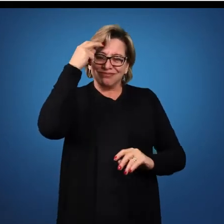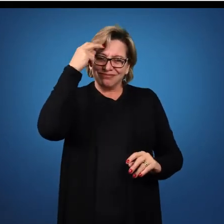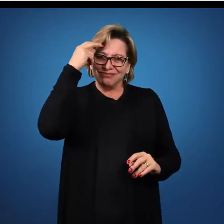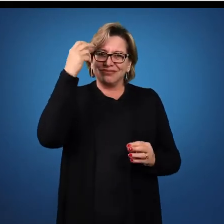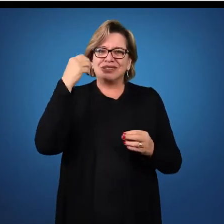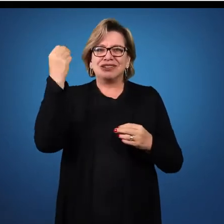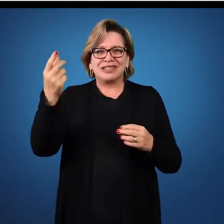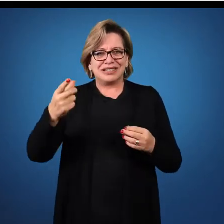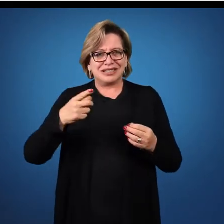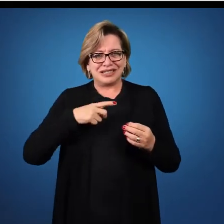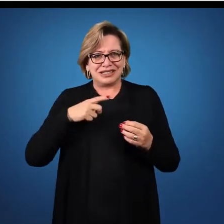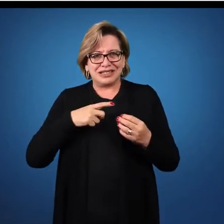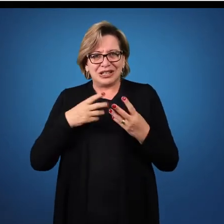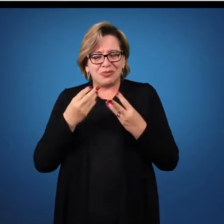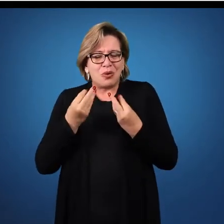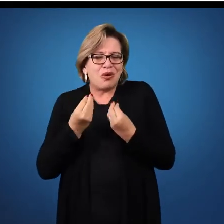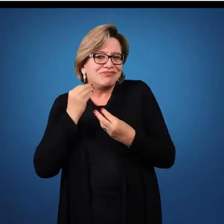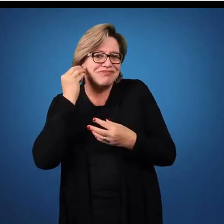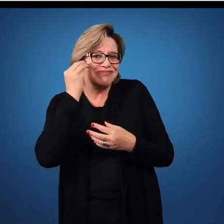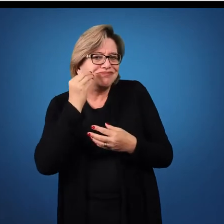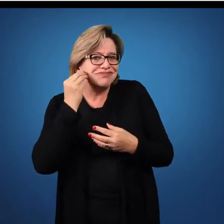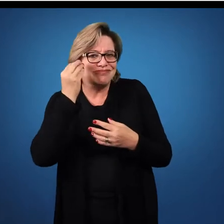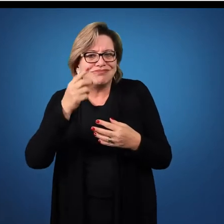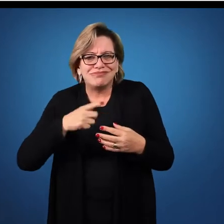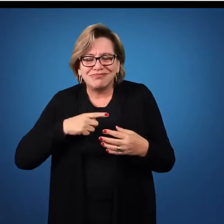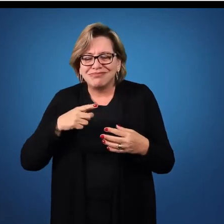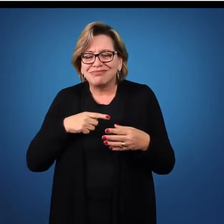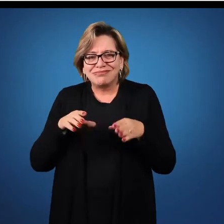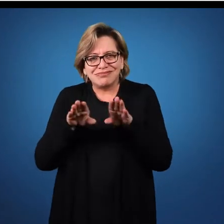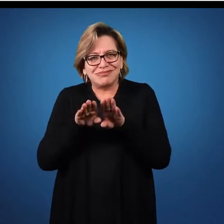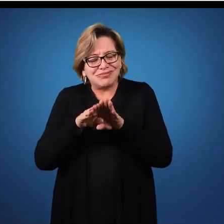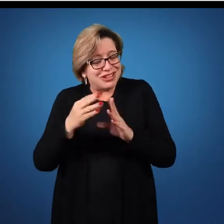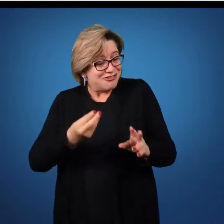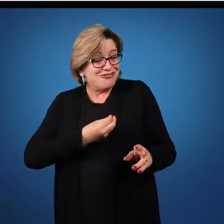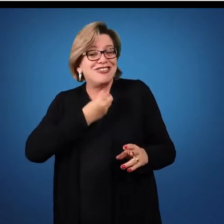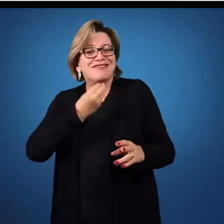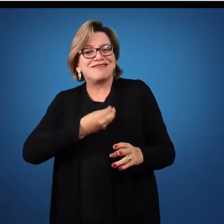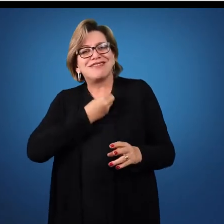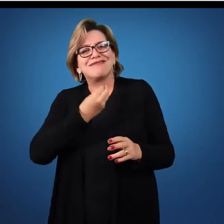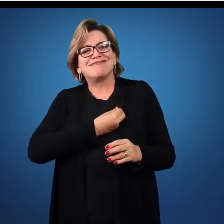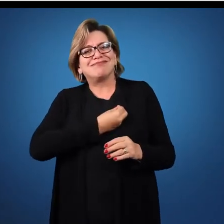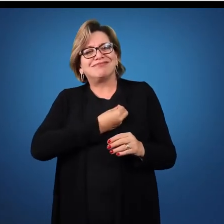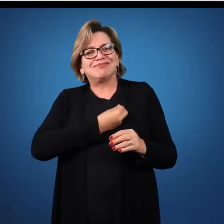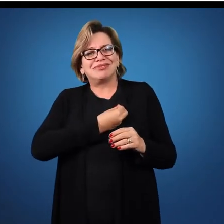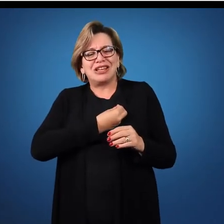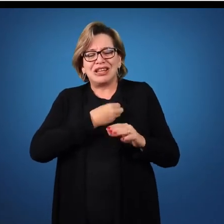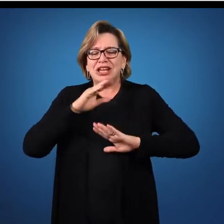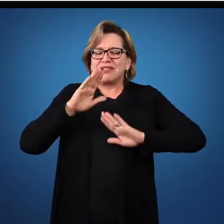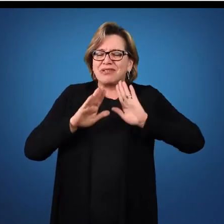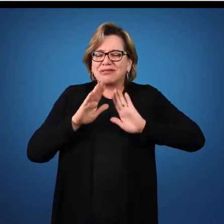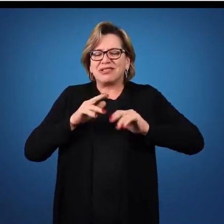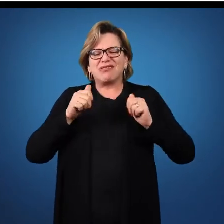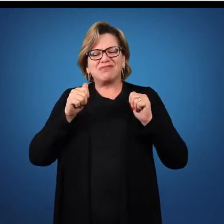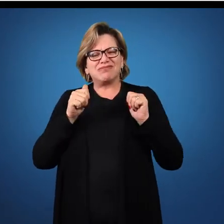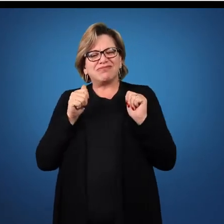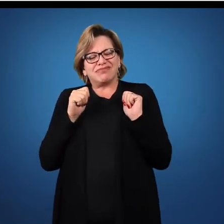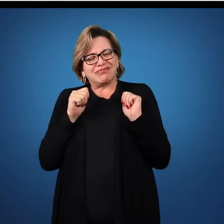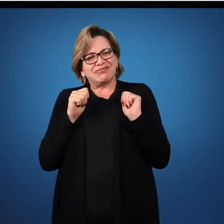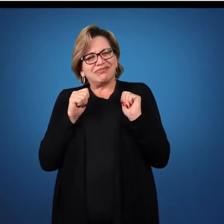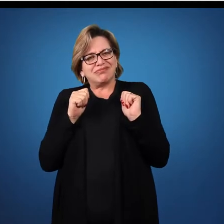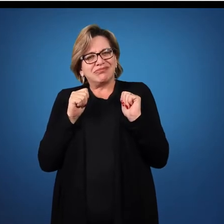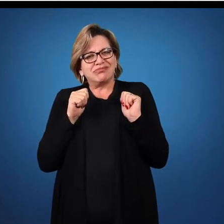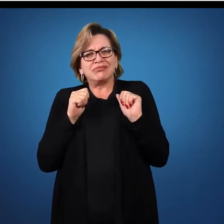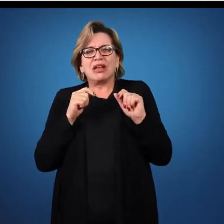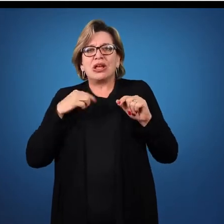ele é um ambiente cheio de experiências, cheio de vida. Mesmo na inércia, quando o nosso corpo está